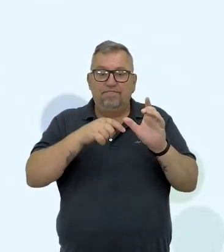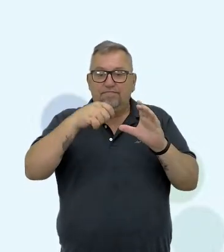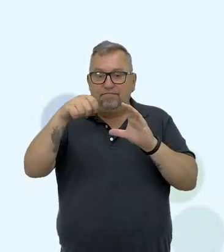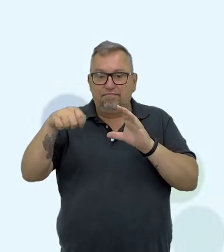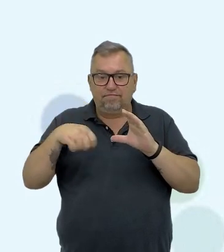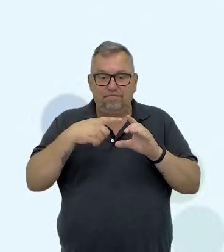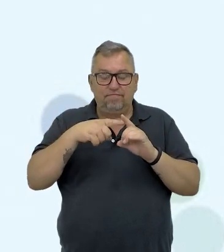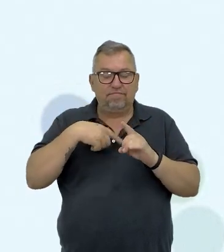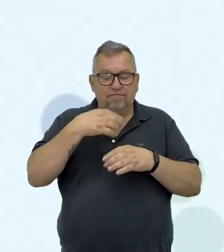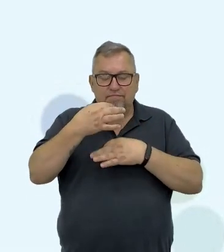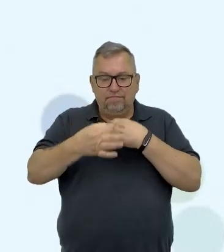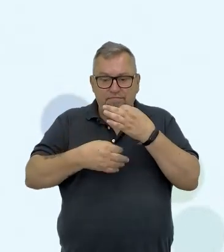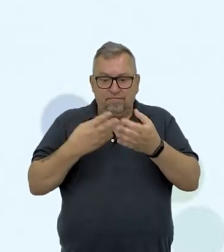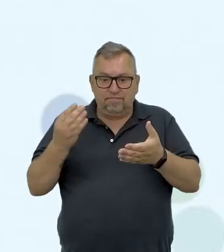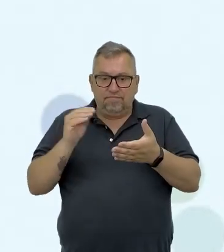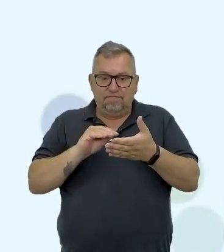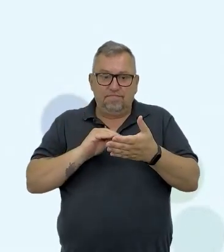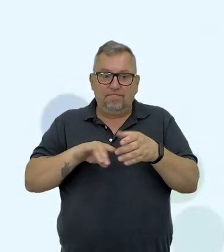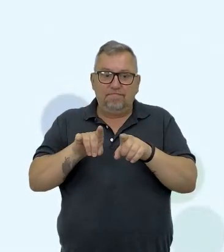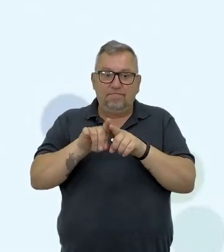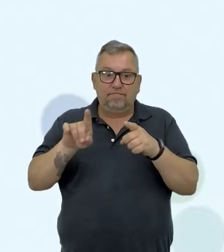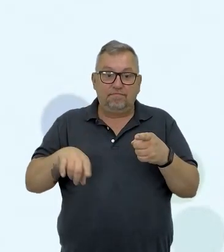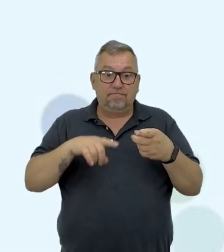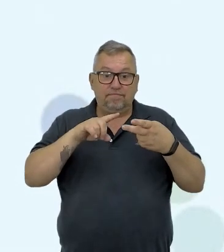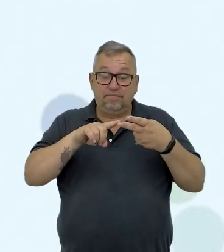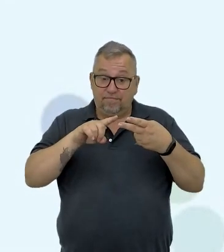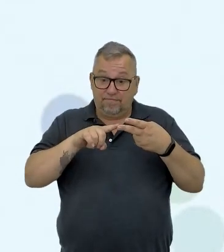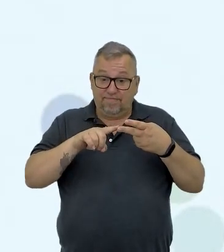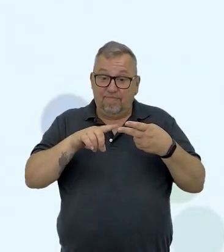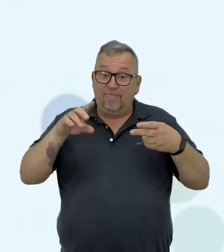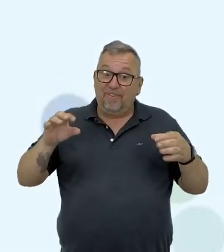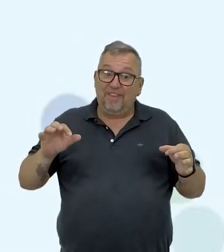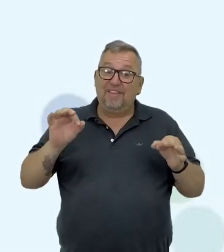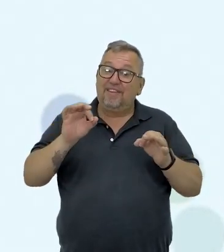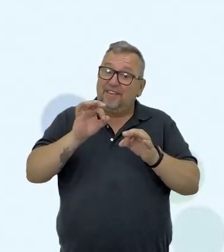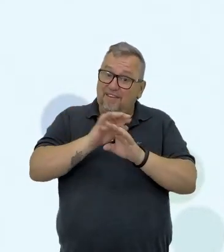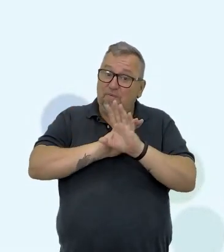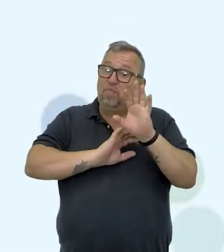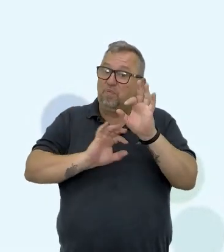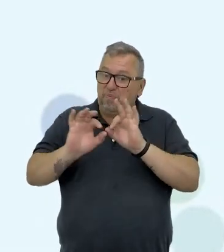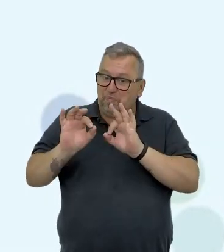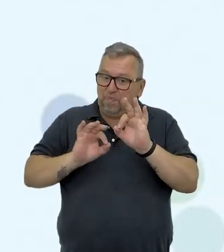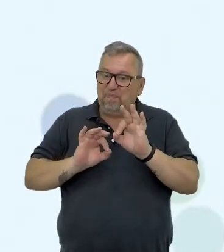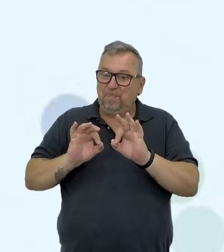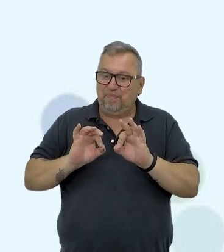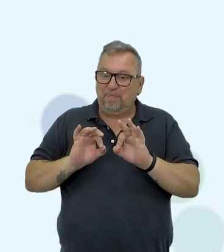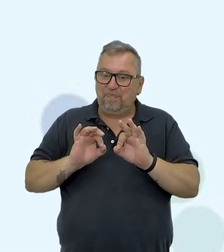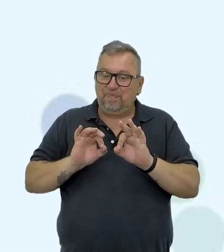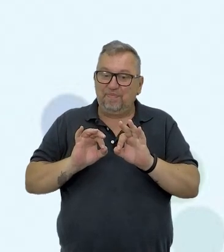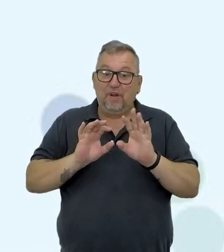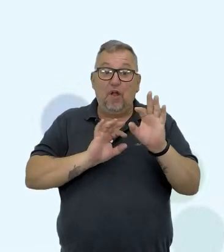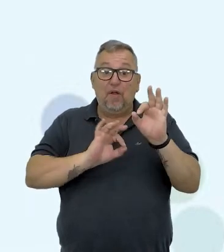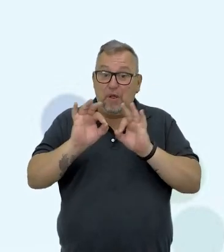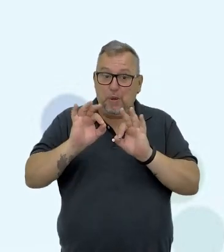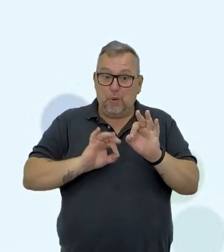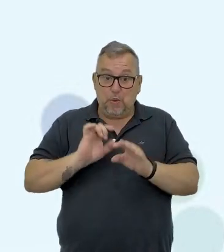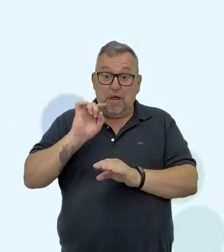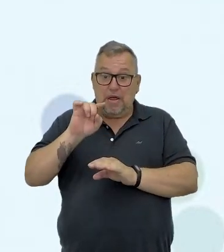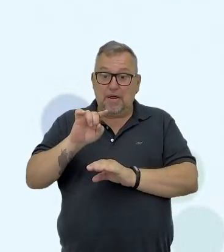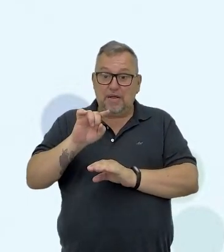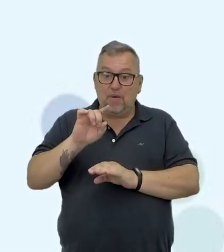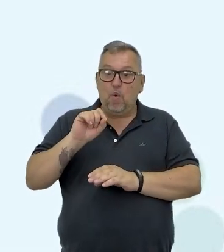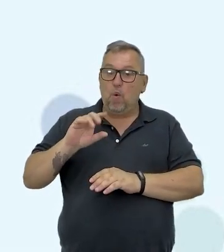fazerem os comentários, tá? E a segunda etapa? A finalização dos ajustes, né? Finalizando esses